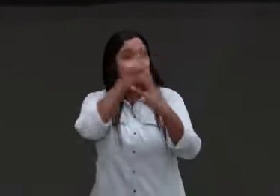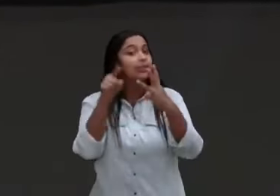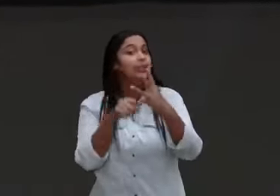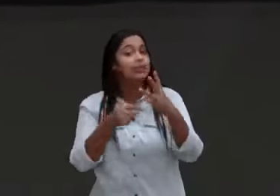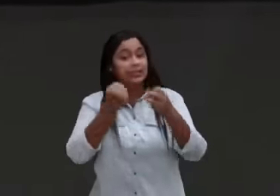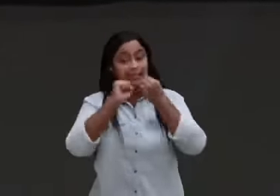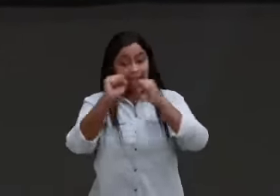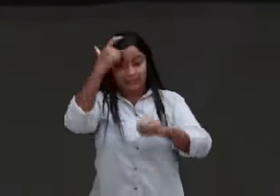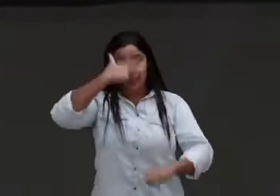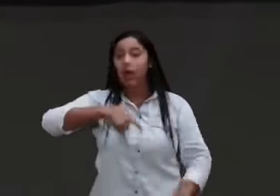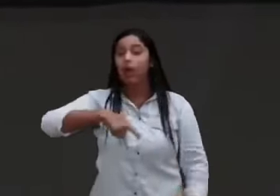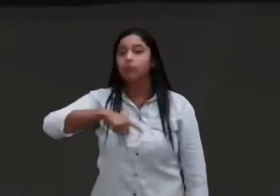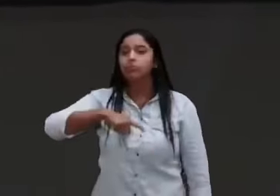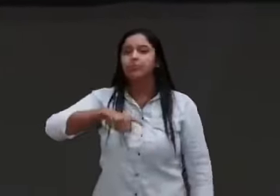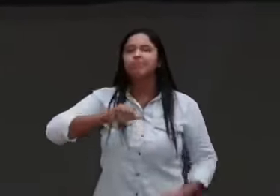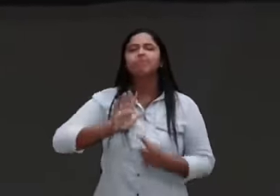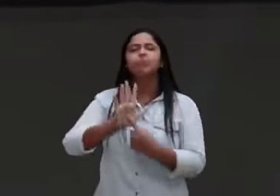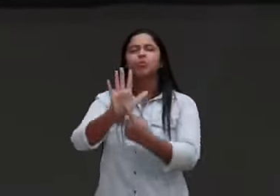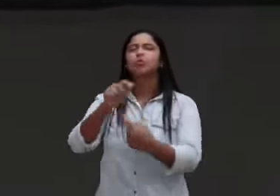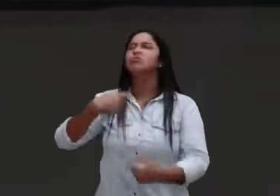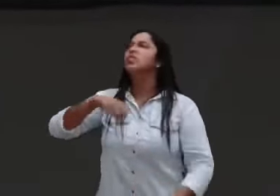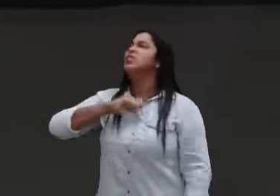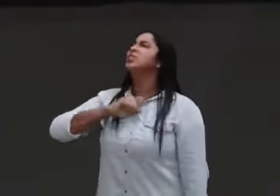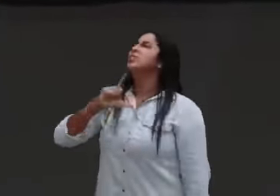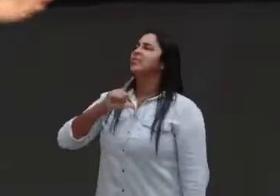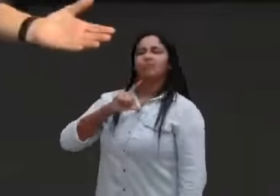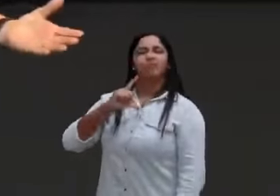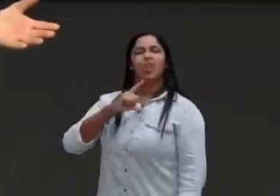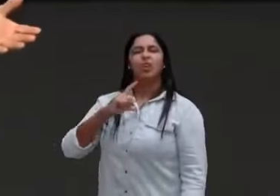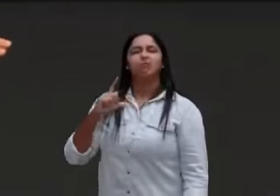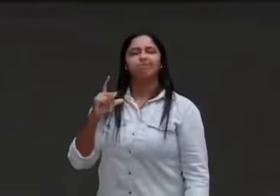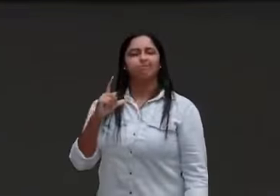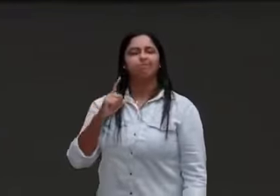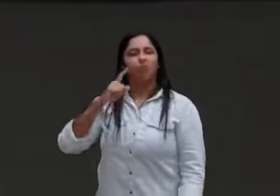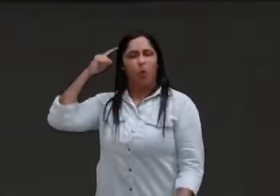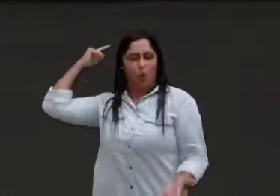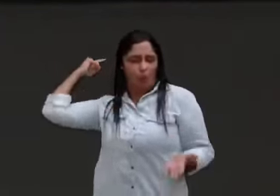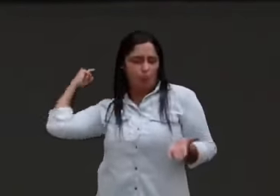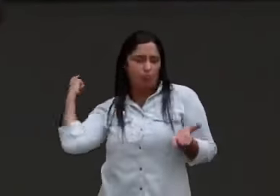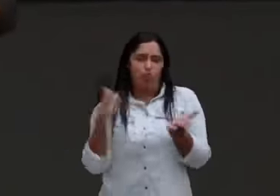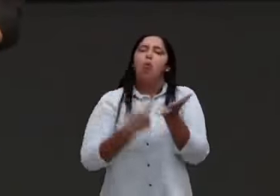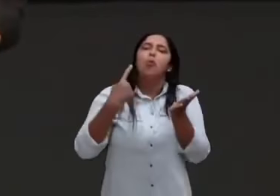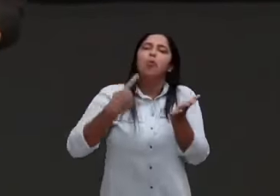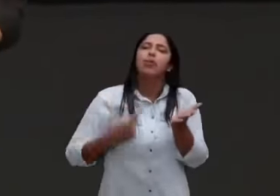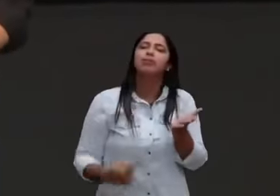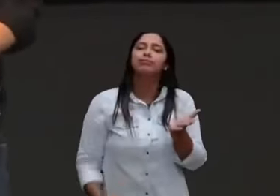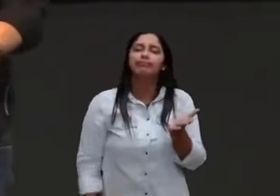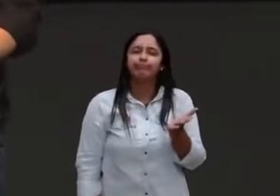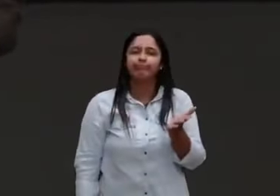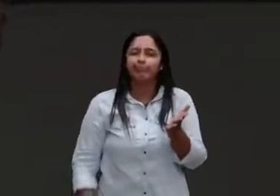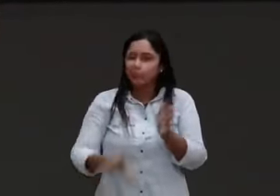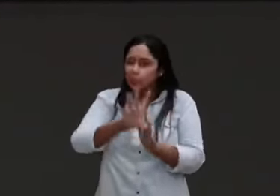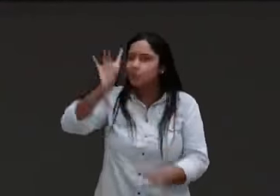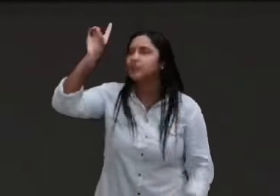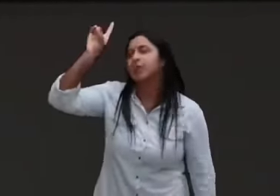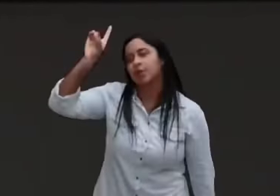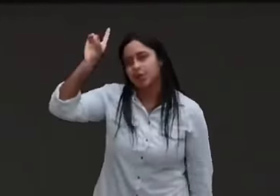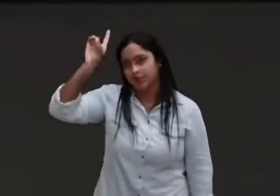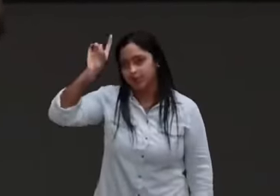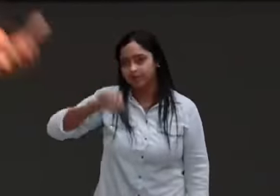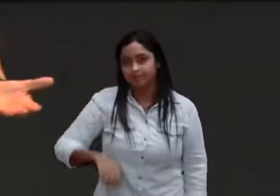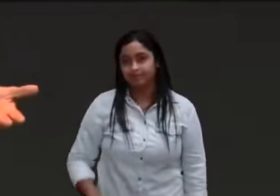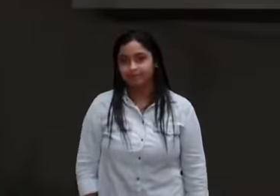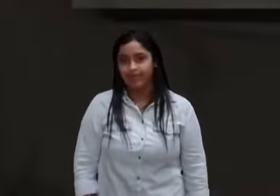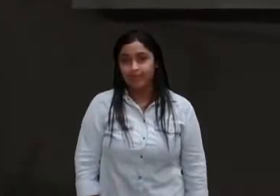compromisso com Deus, o salmista passa por dificuldades, diz que ninguém merece confiança,